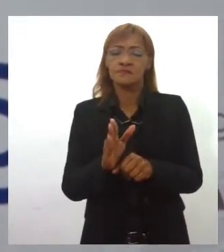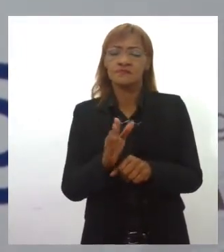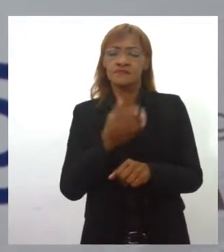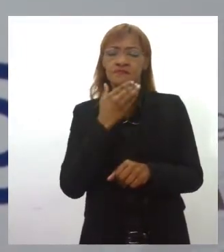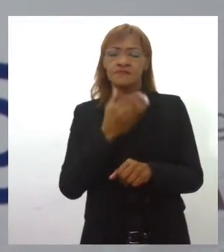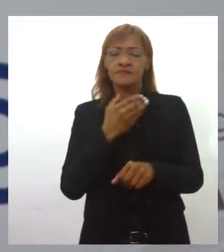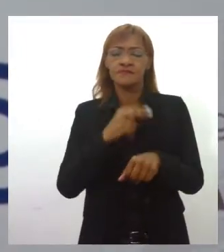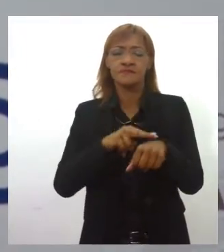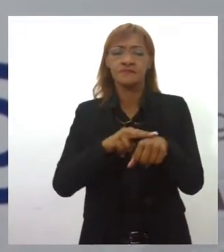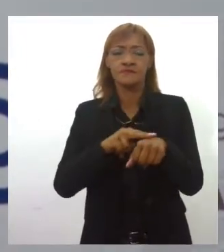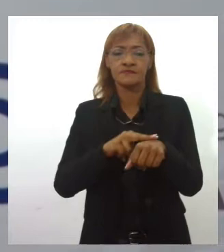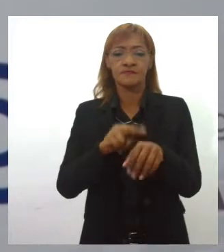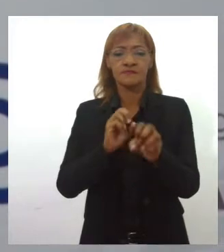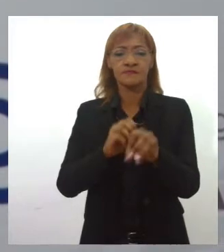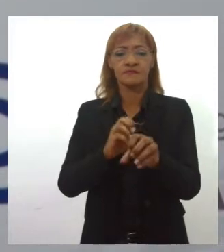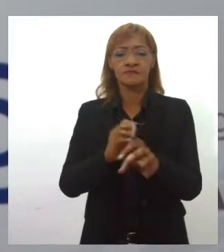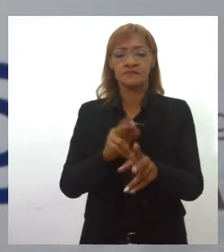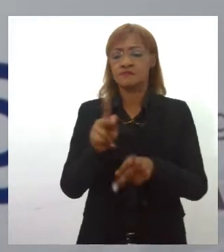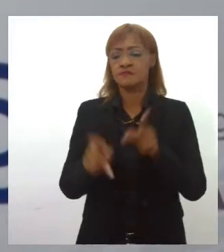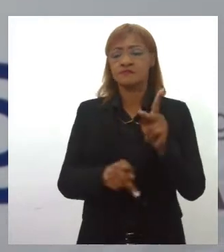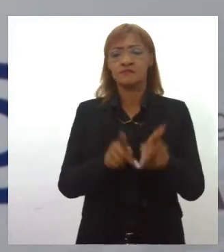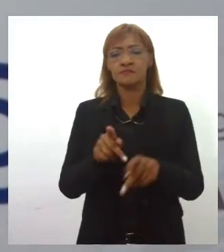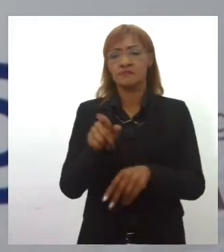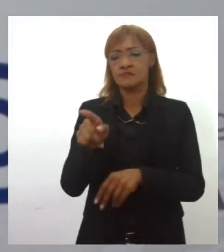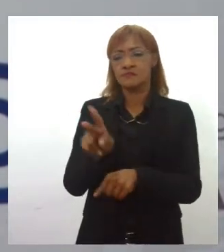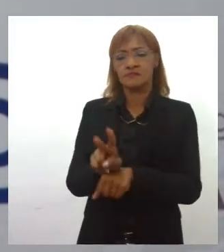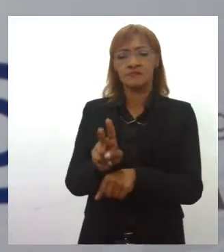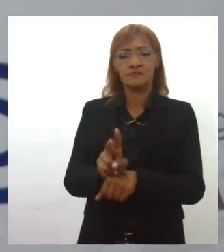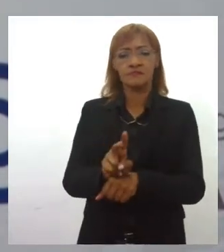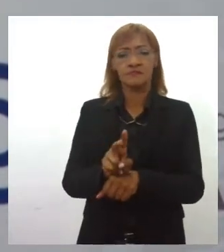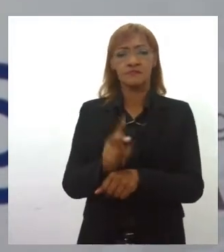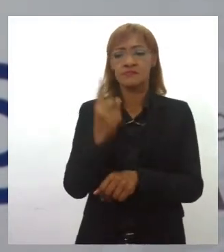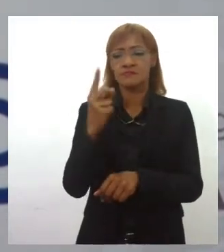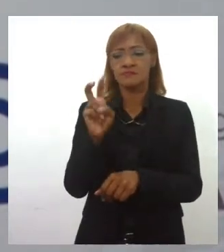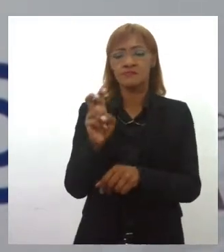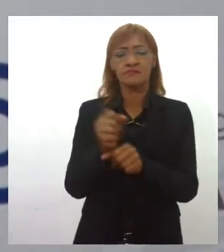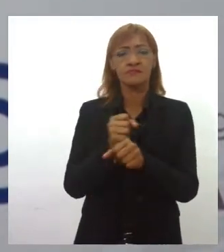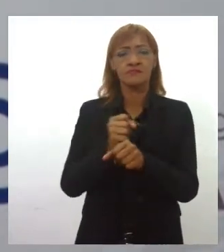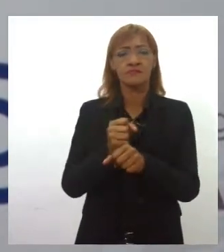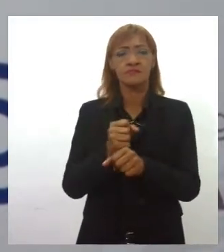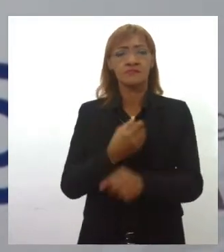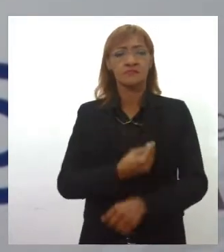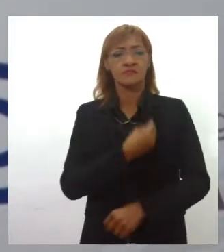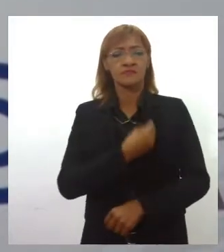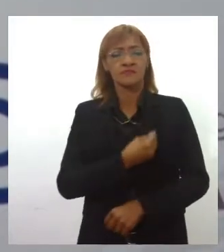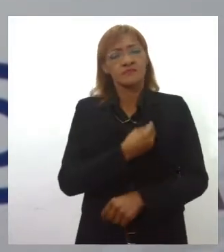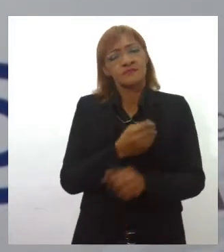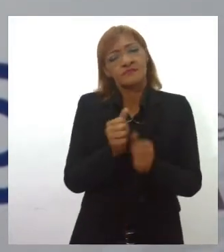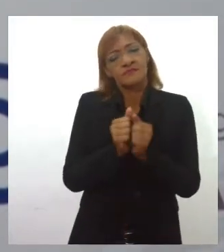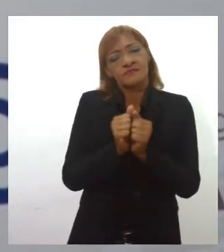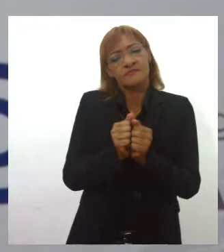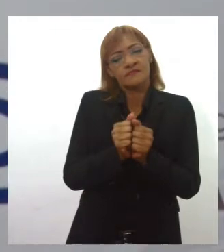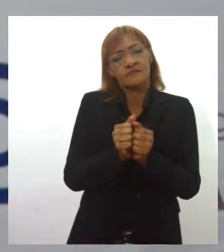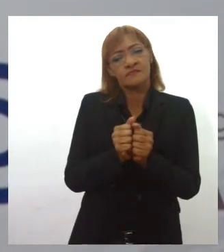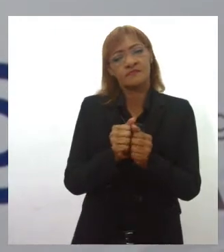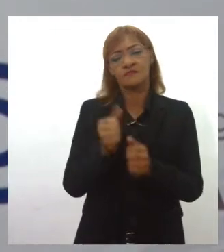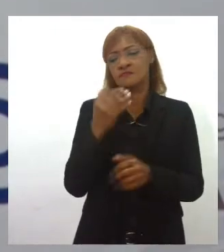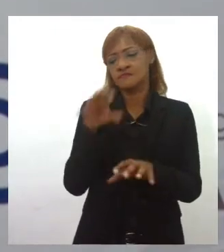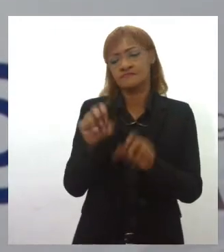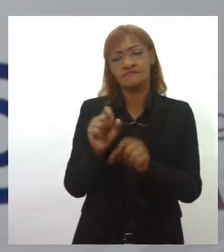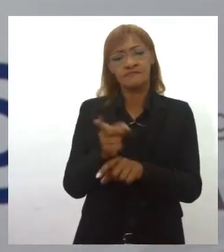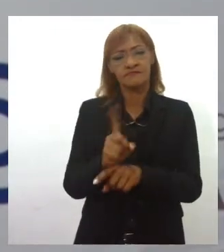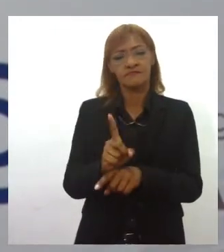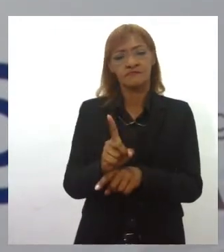educar a população. Se você não pode cuidar pelo menos por 15 anos, que é o mínimo que o animal vive ao seu lado, não pegue, não adote.